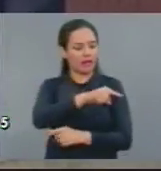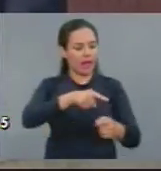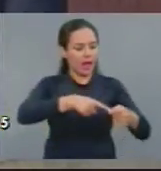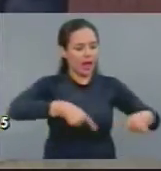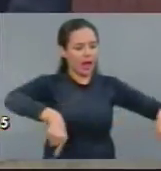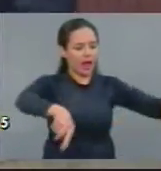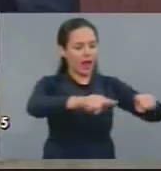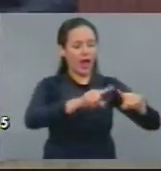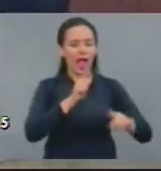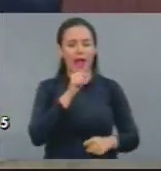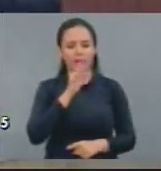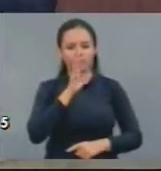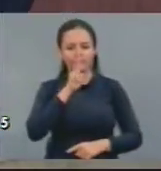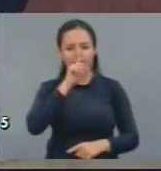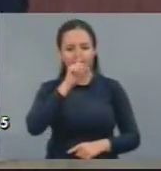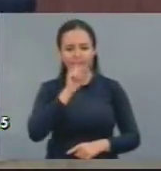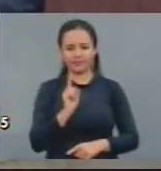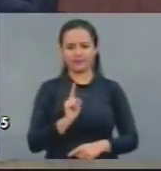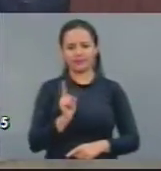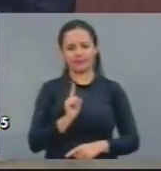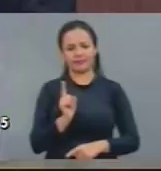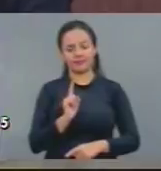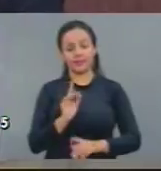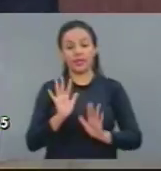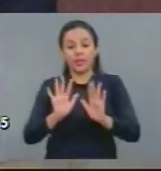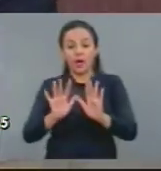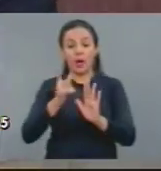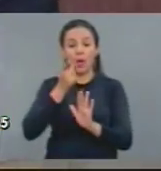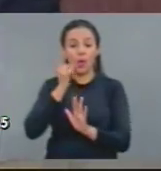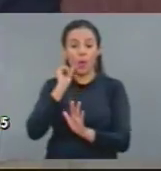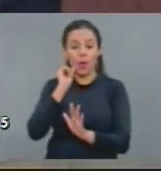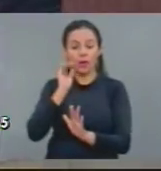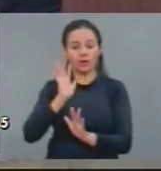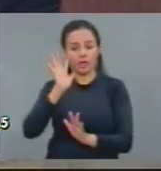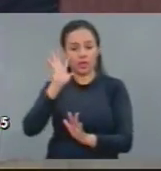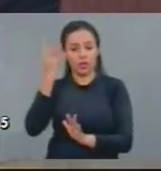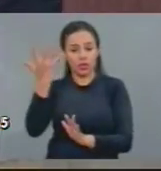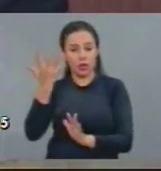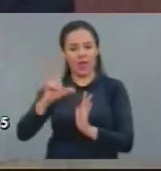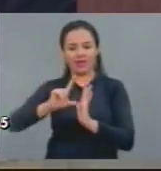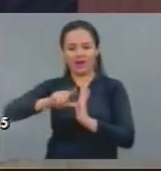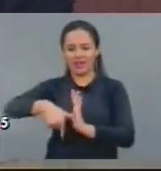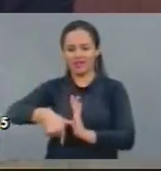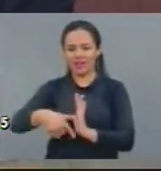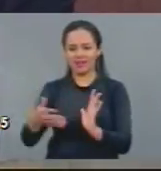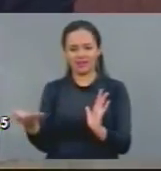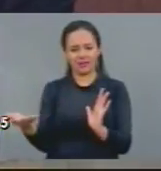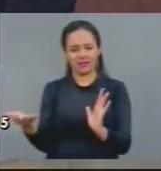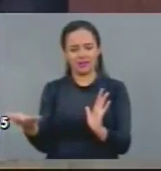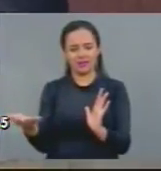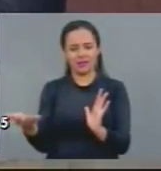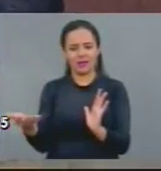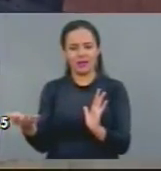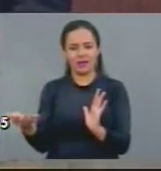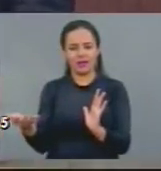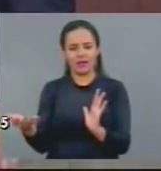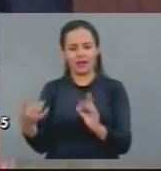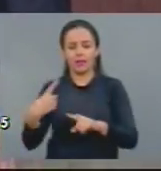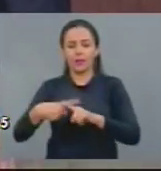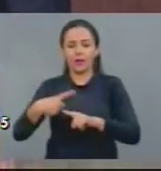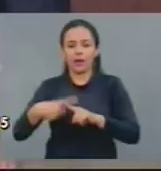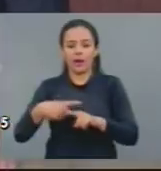Hídricos tomou uma decisão, que na minha avaliação foi tardia, deputado, de não permitir novas